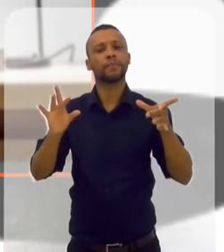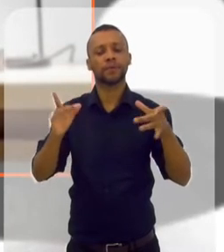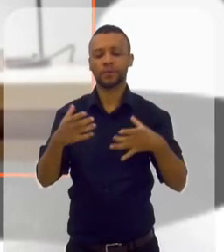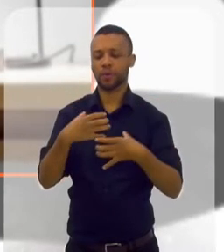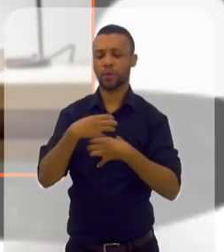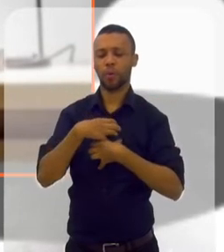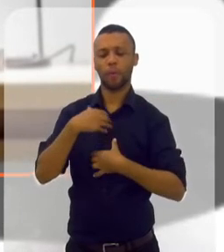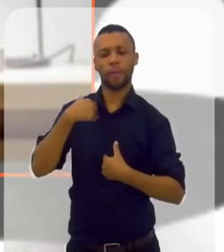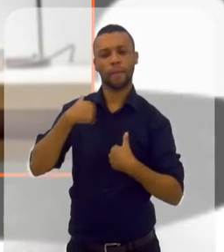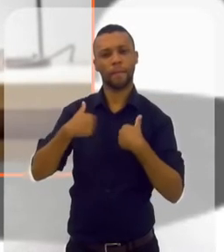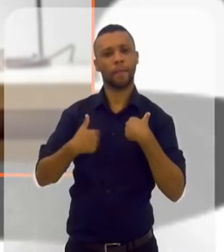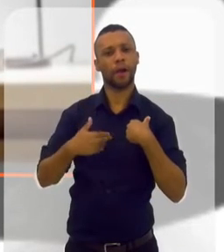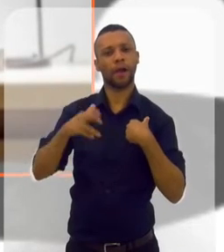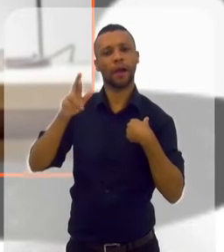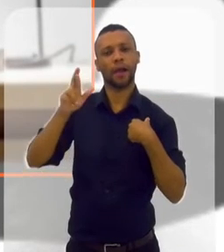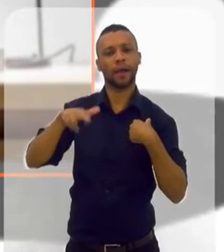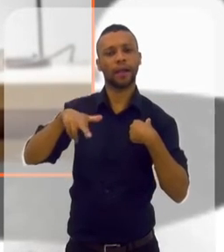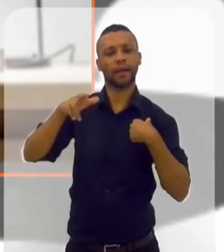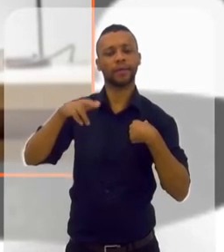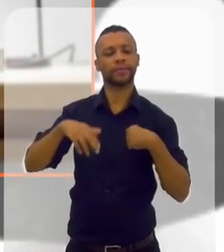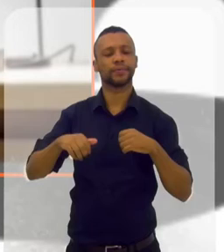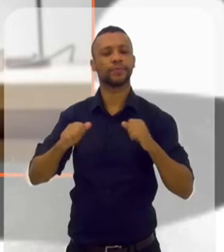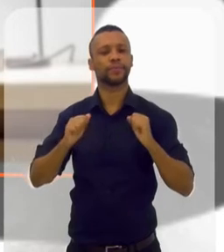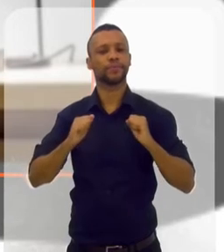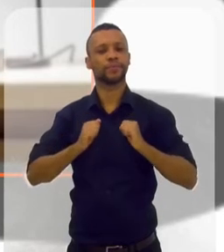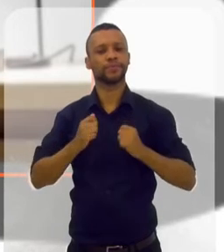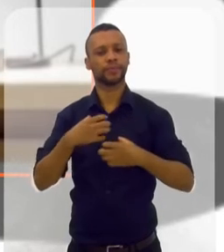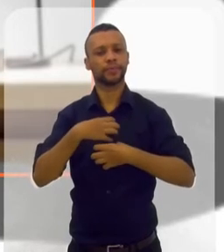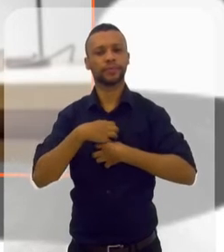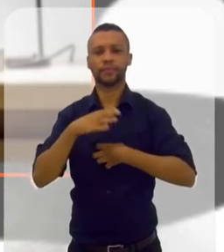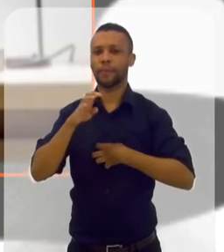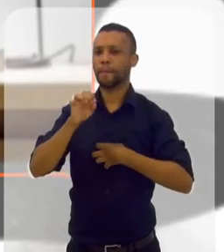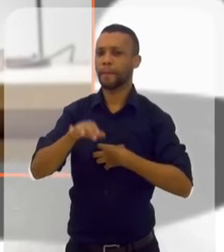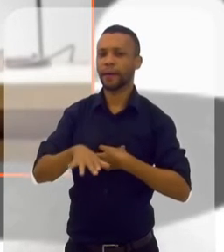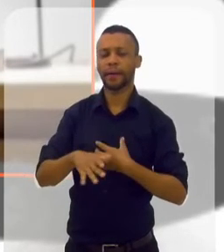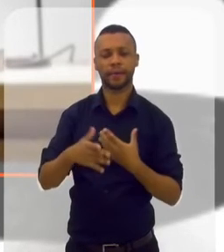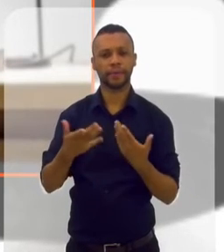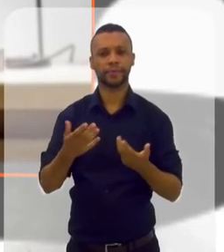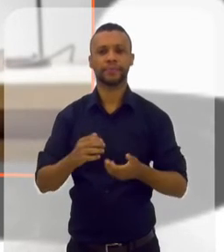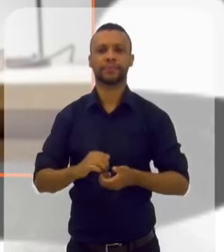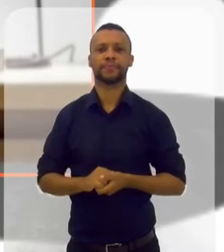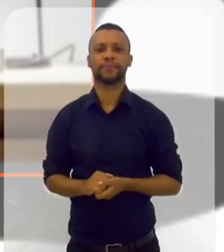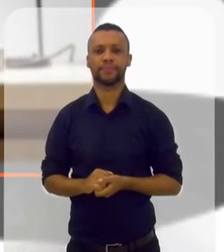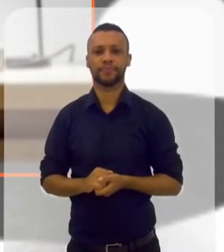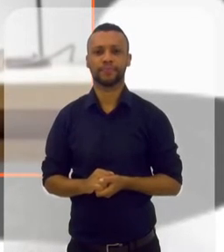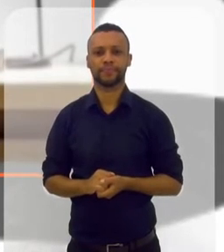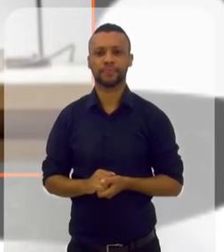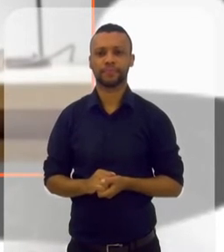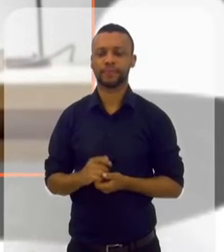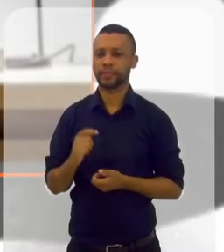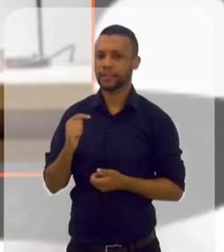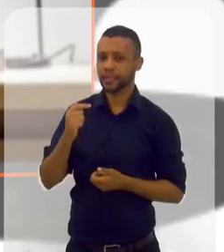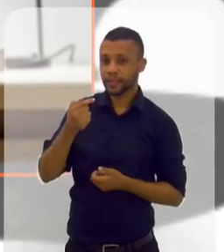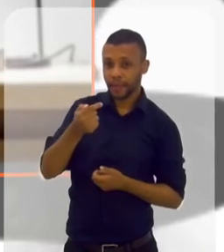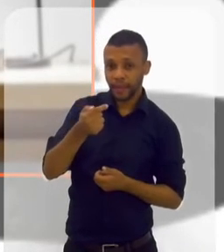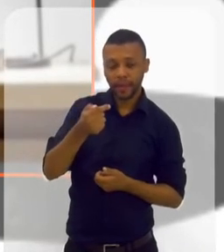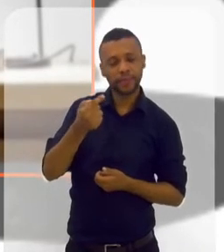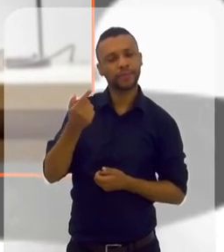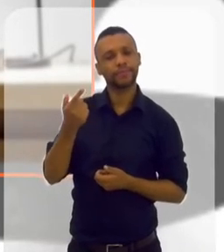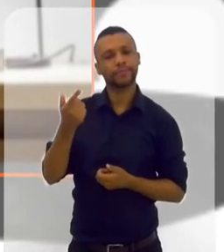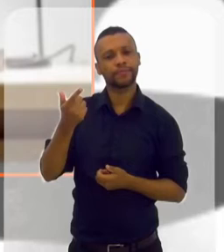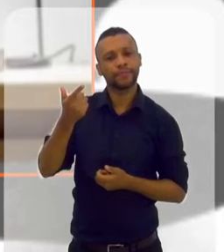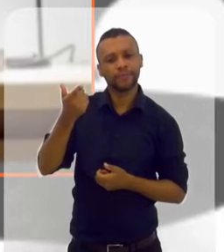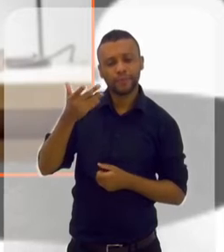8. Se sentindo muito bem. Muito mais relaxado. 7.